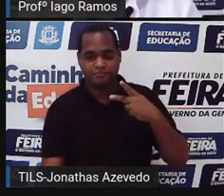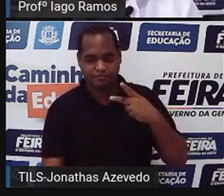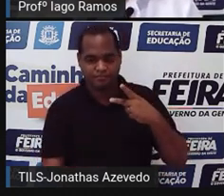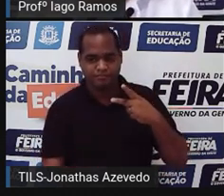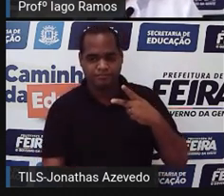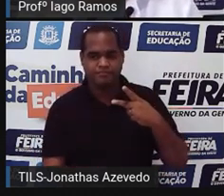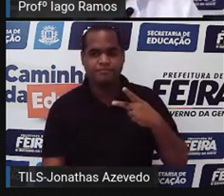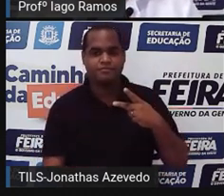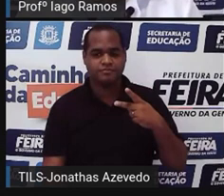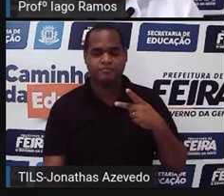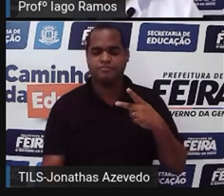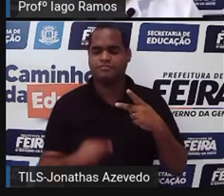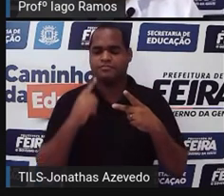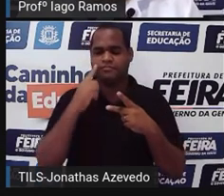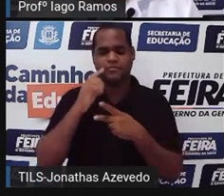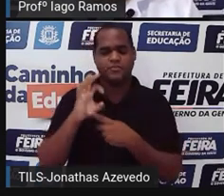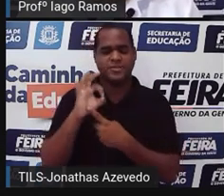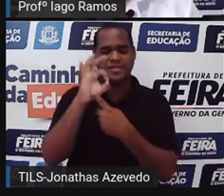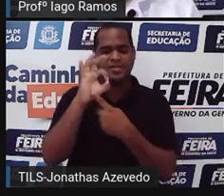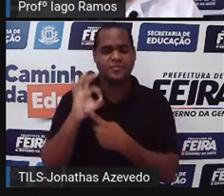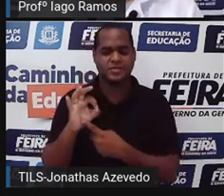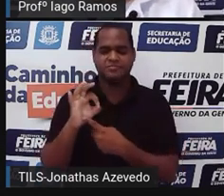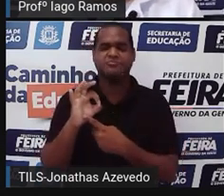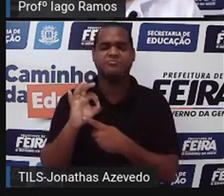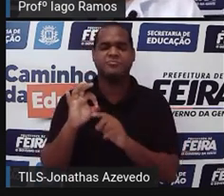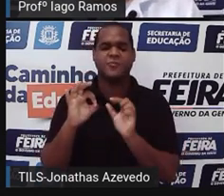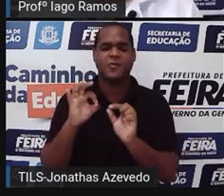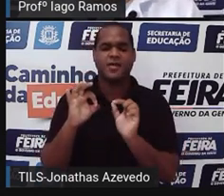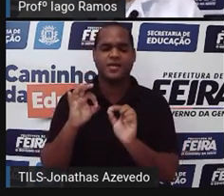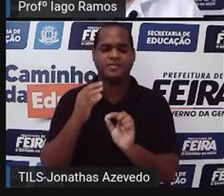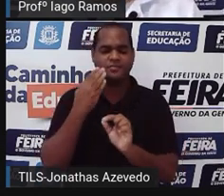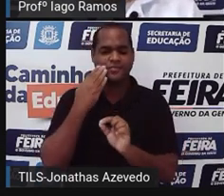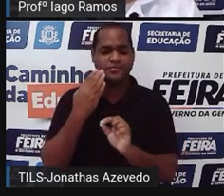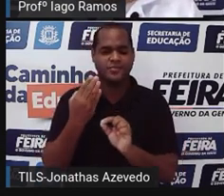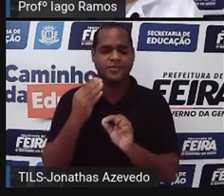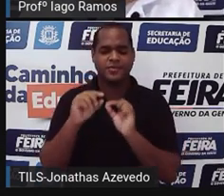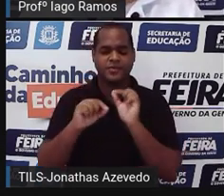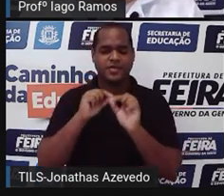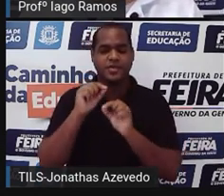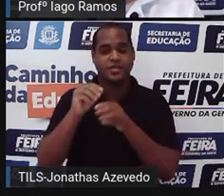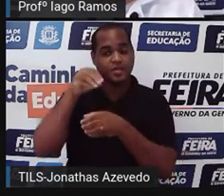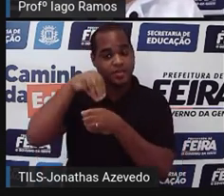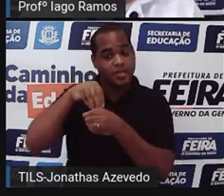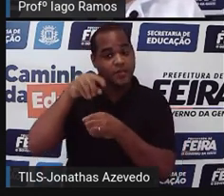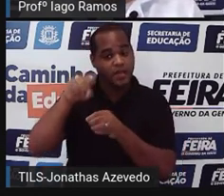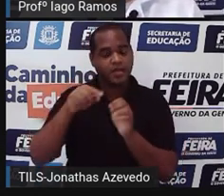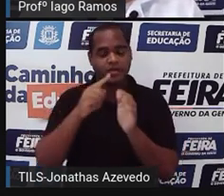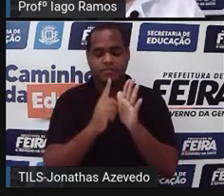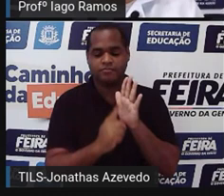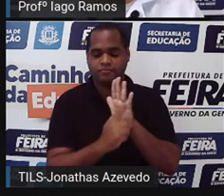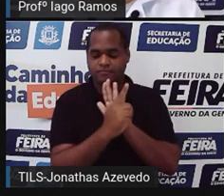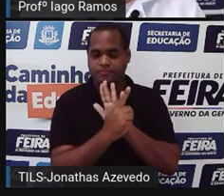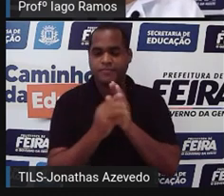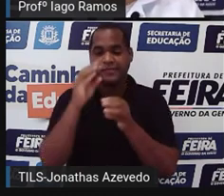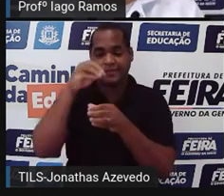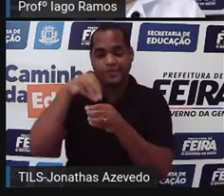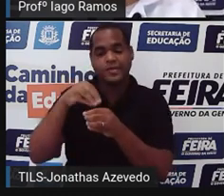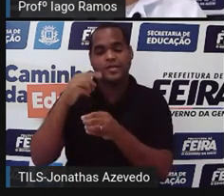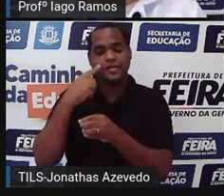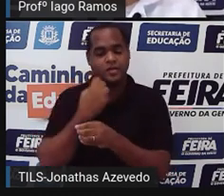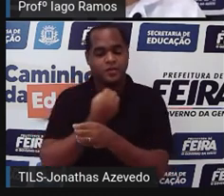o que representa os percentuais? Dentro daquele gráfico tem números